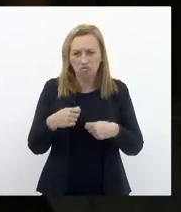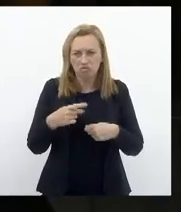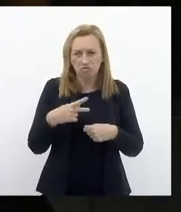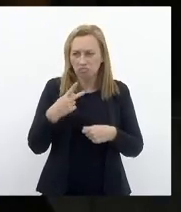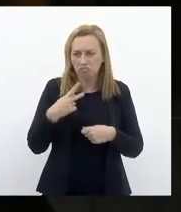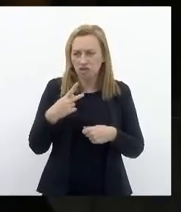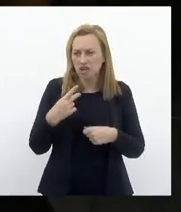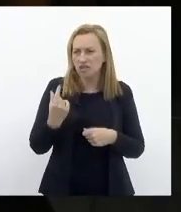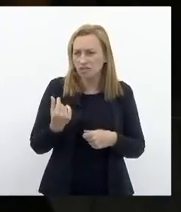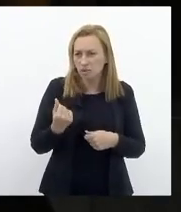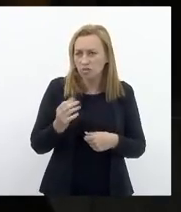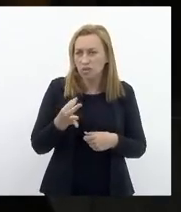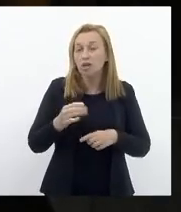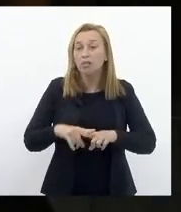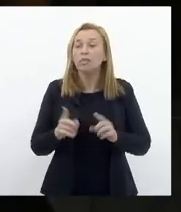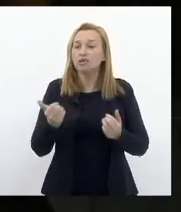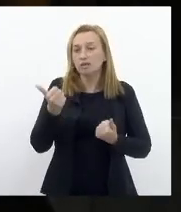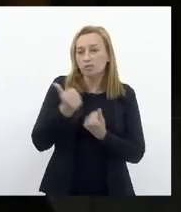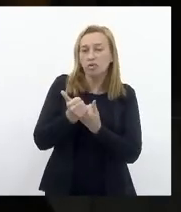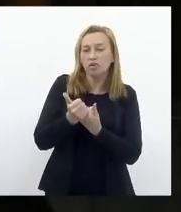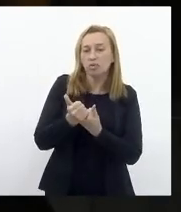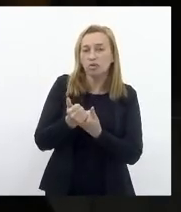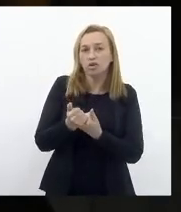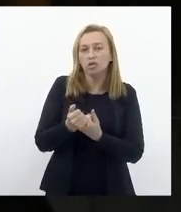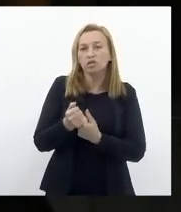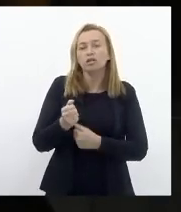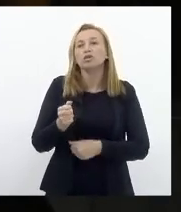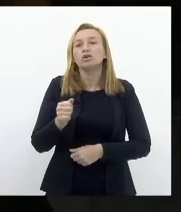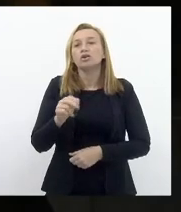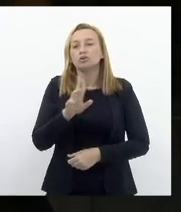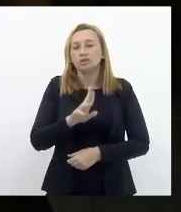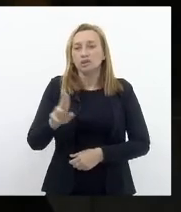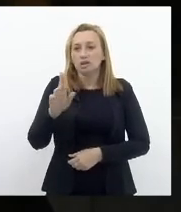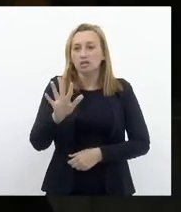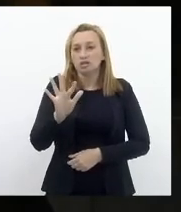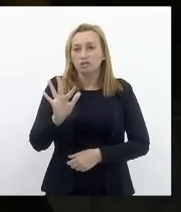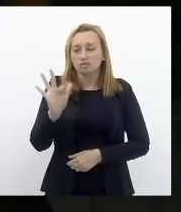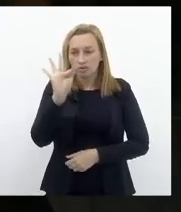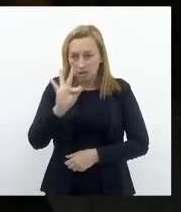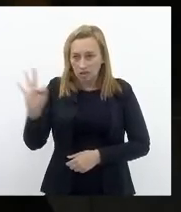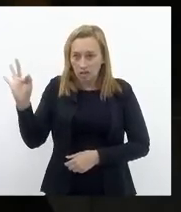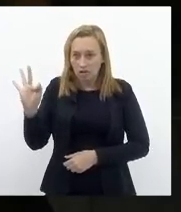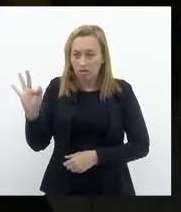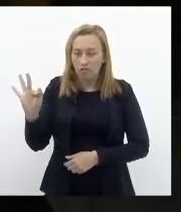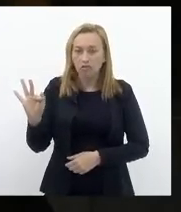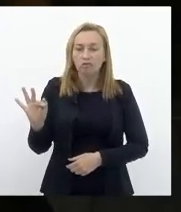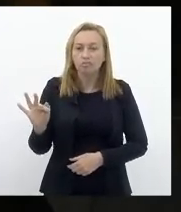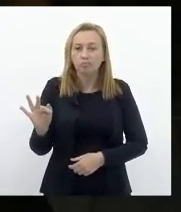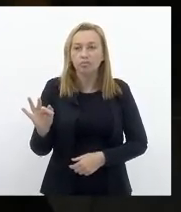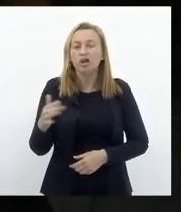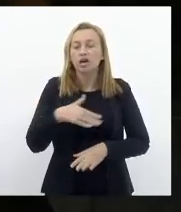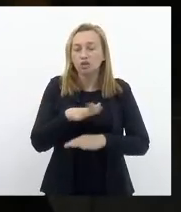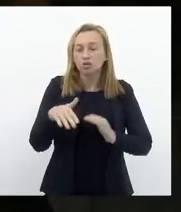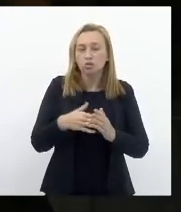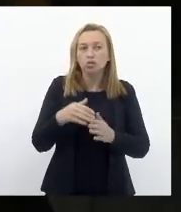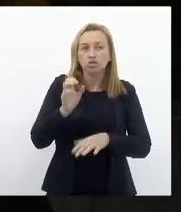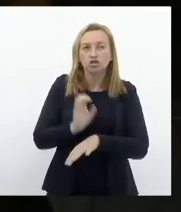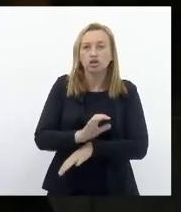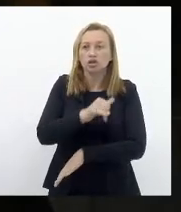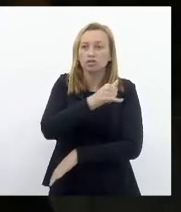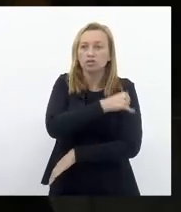Assembleia Legislativa Vai apoiar o projeto Da Universidade Federal Fluminense Que vai repercutir Sobre todo o estado Do Rio de Janeiro E é uma base